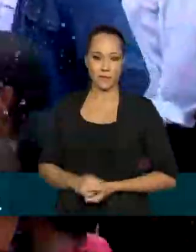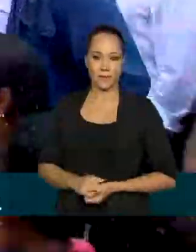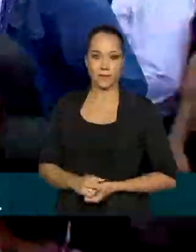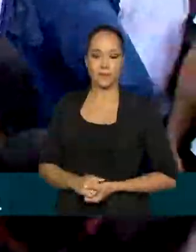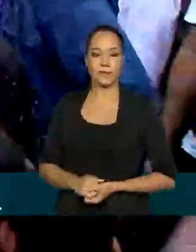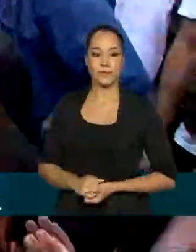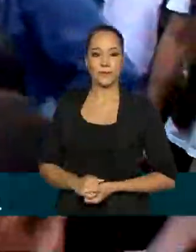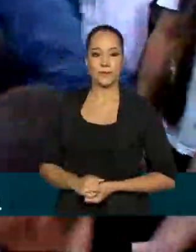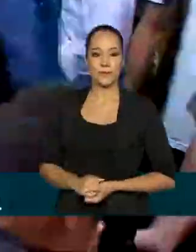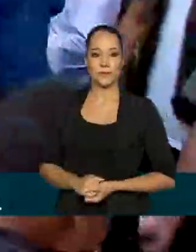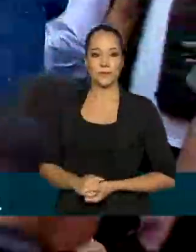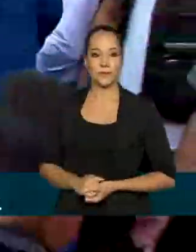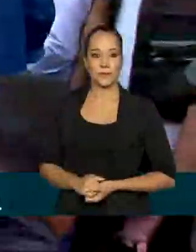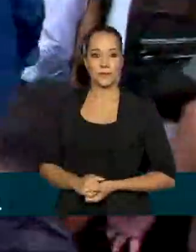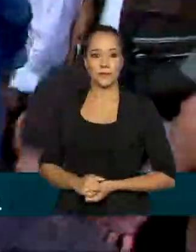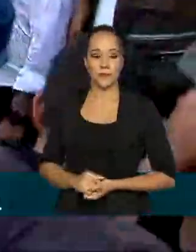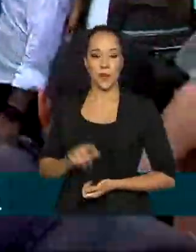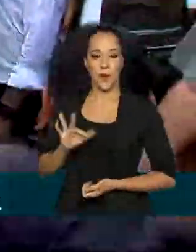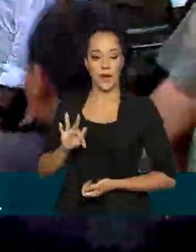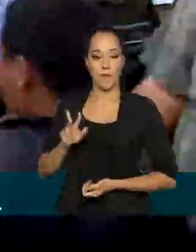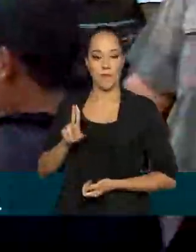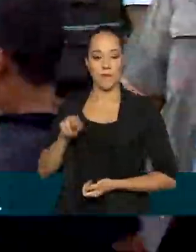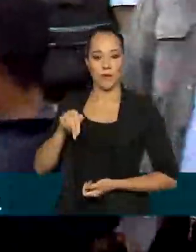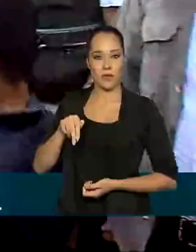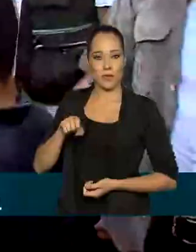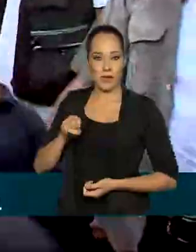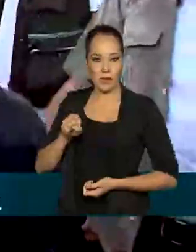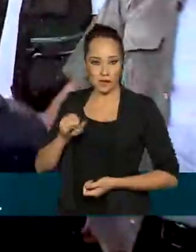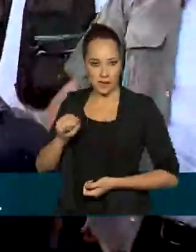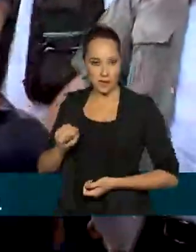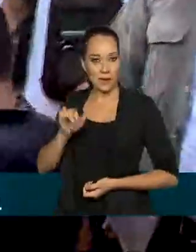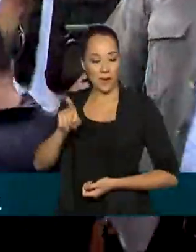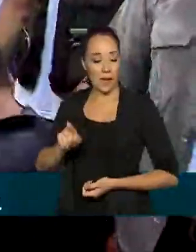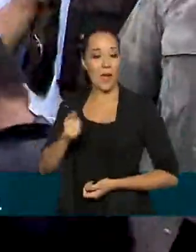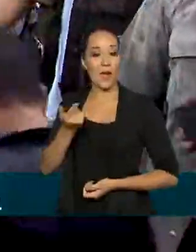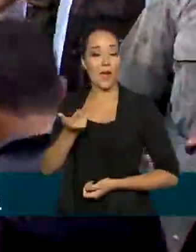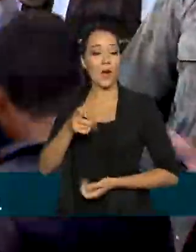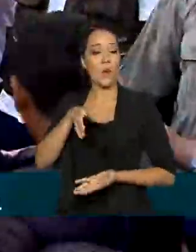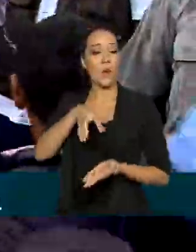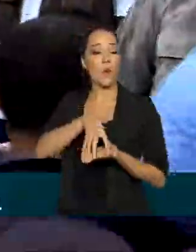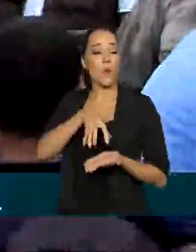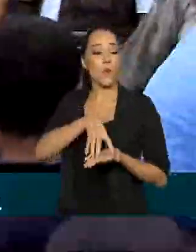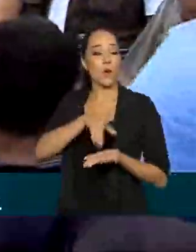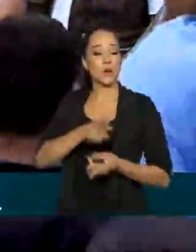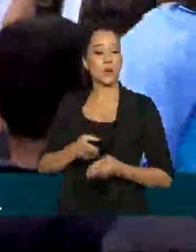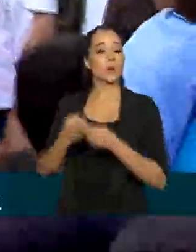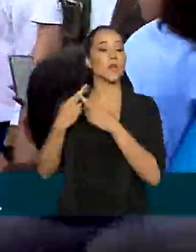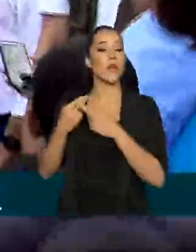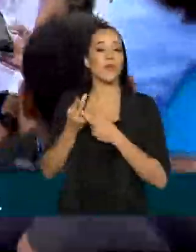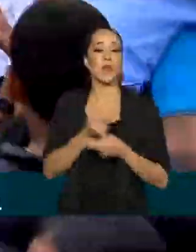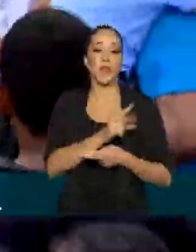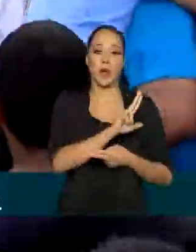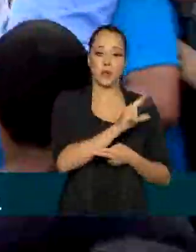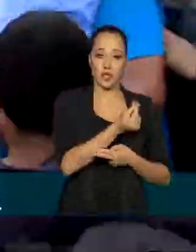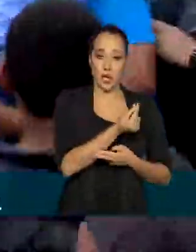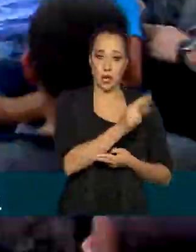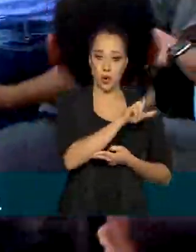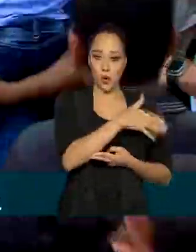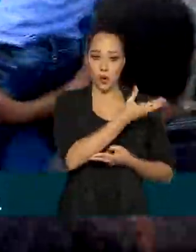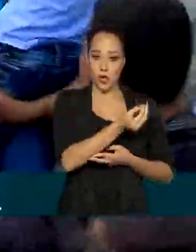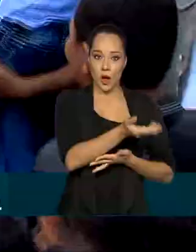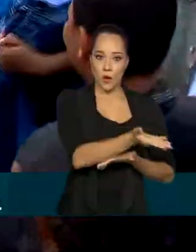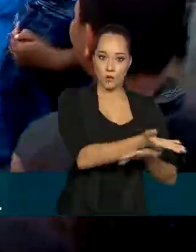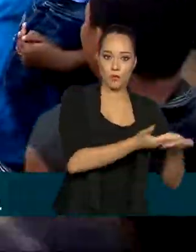é o órgão que faz a transferência desses recursos da União para a